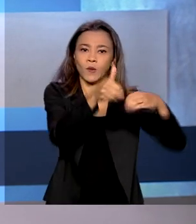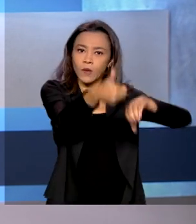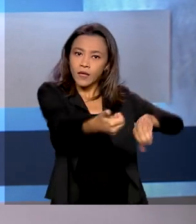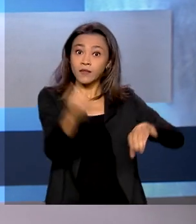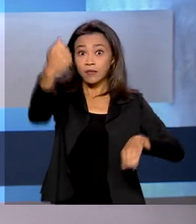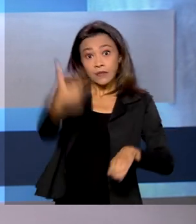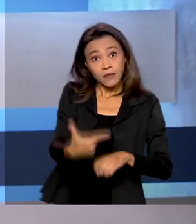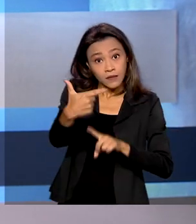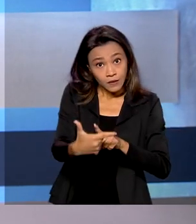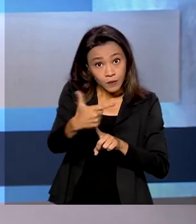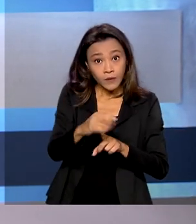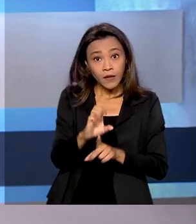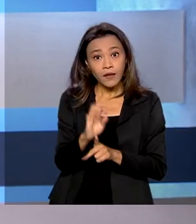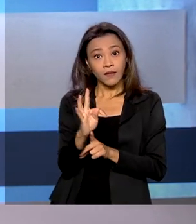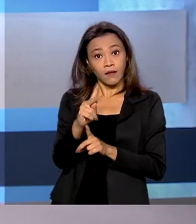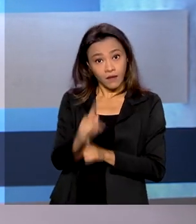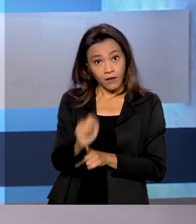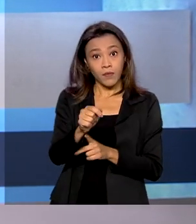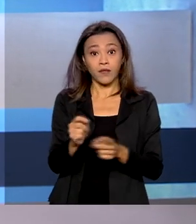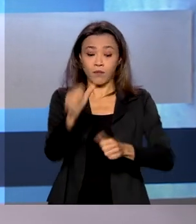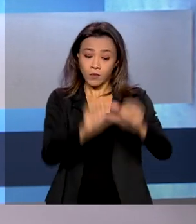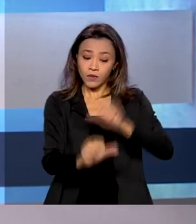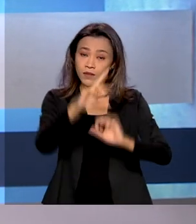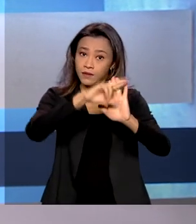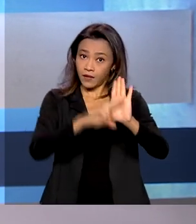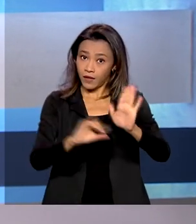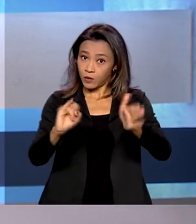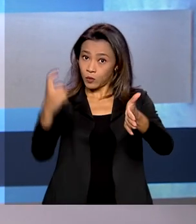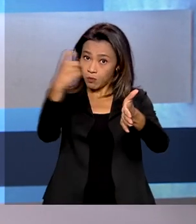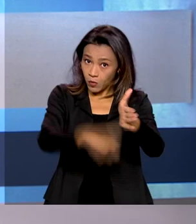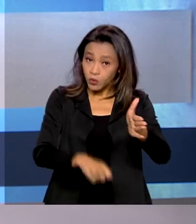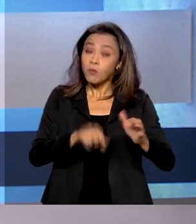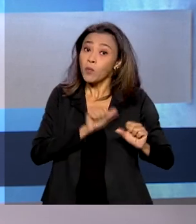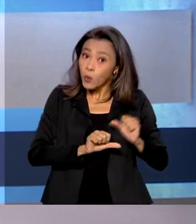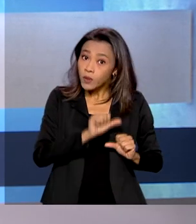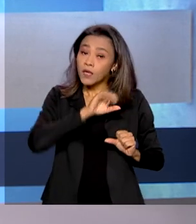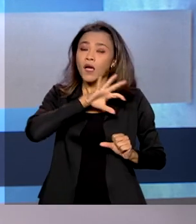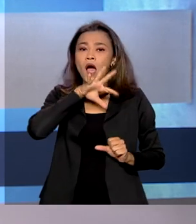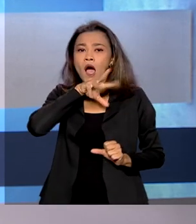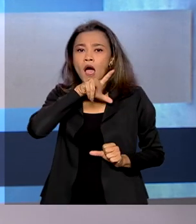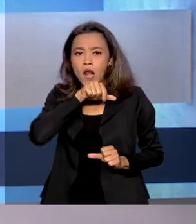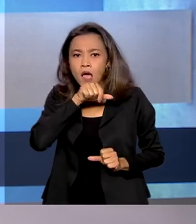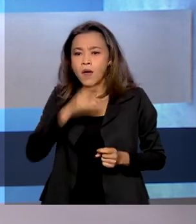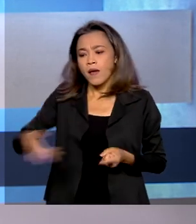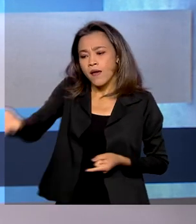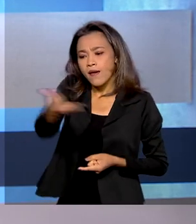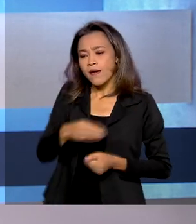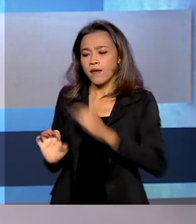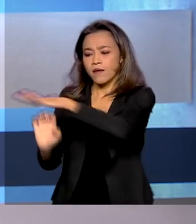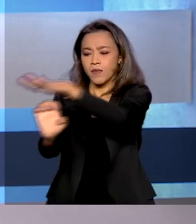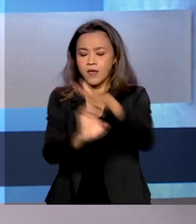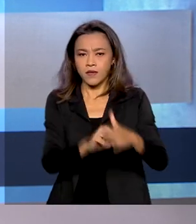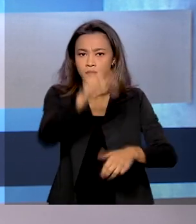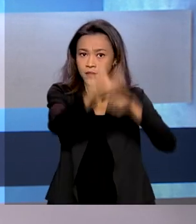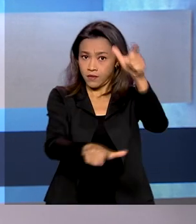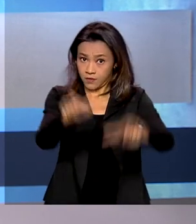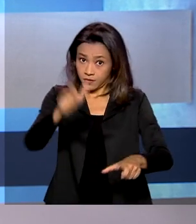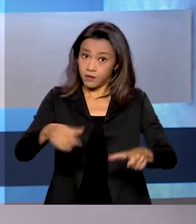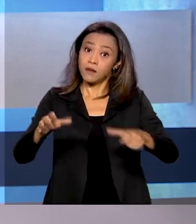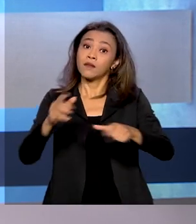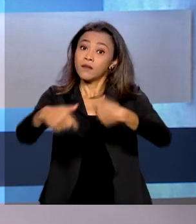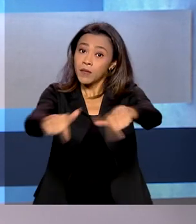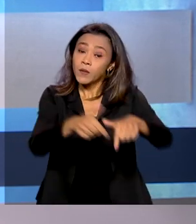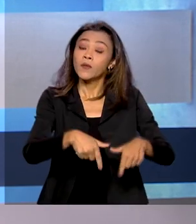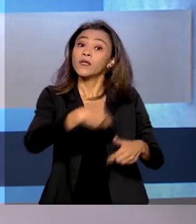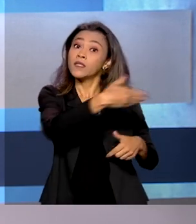tributária. A proposta do governo federal modifica o imposto de renda para trabalhadores, empresas e investidores. 30 milhões de